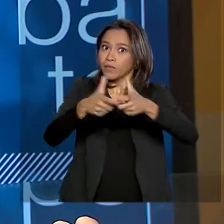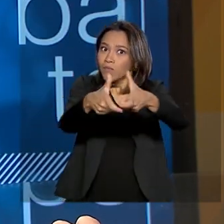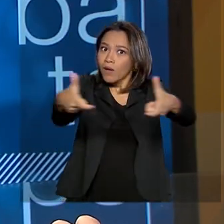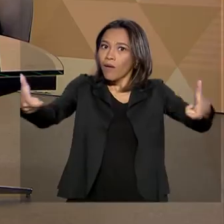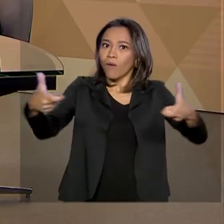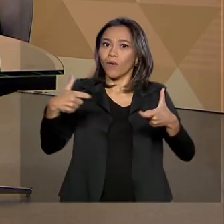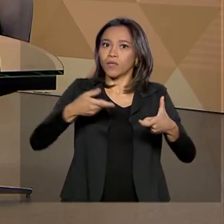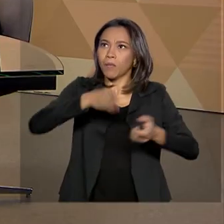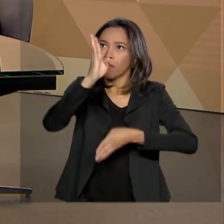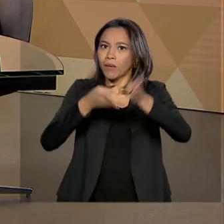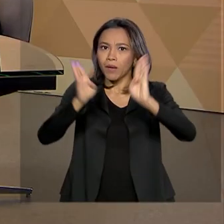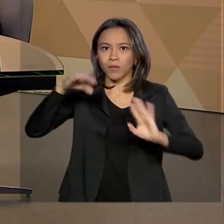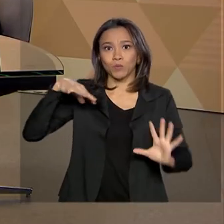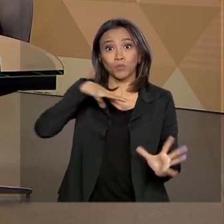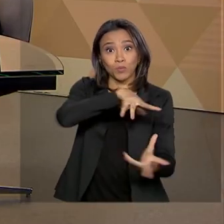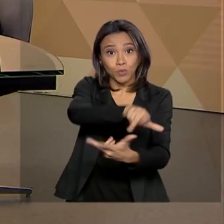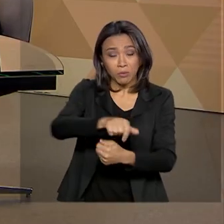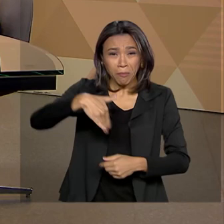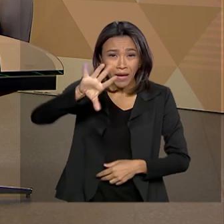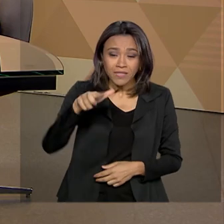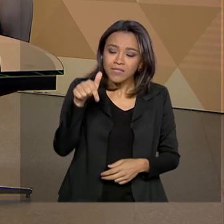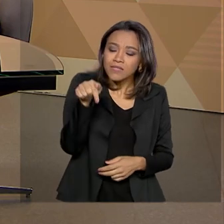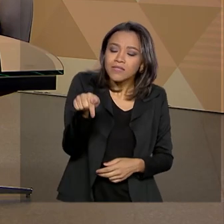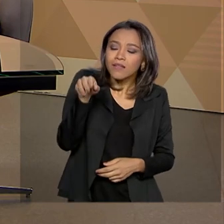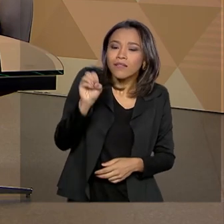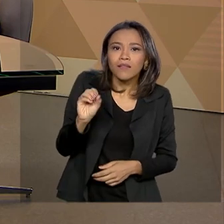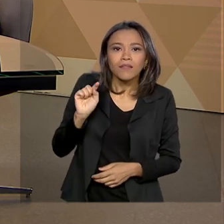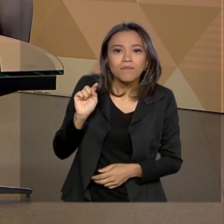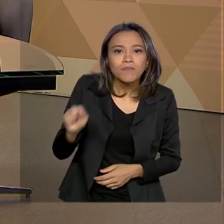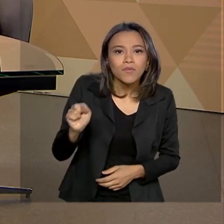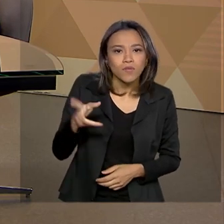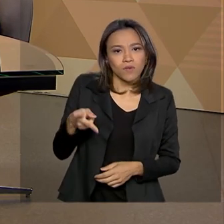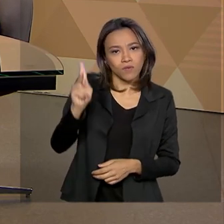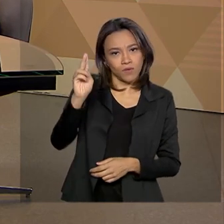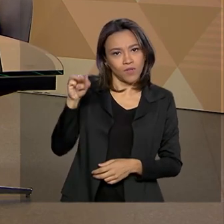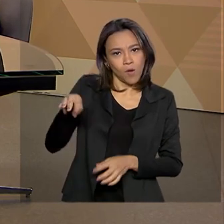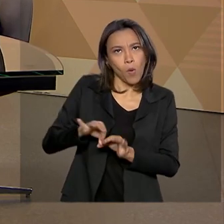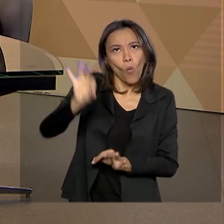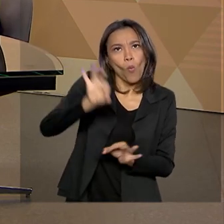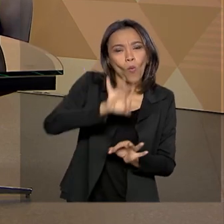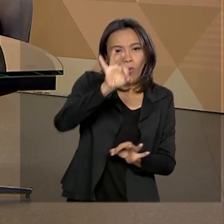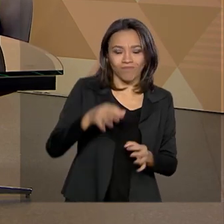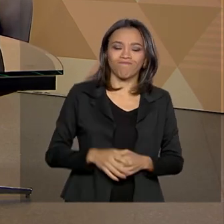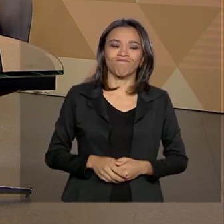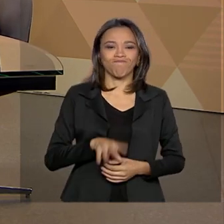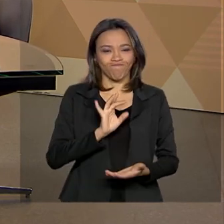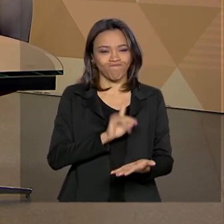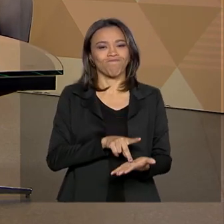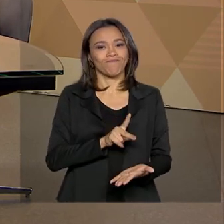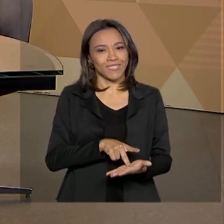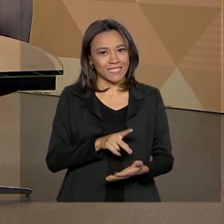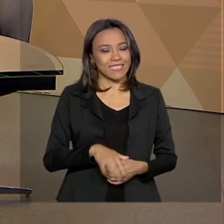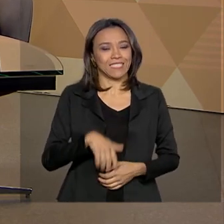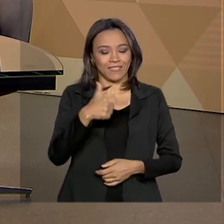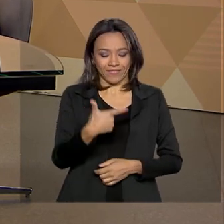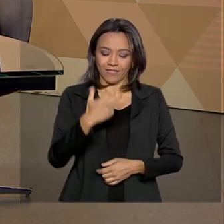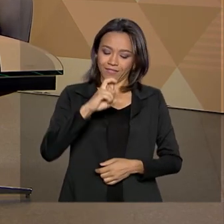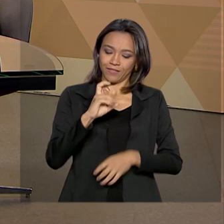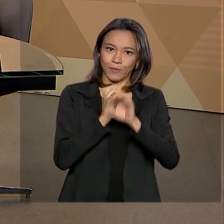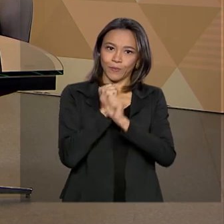do mundo? Só a malha rodoviária federal tem mais de 70 mil quilômetros de extensão. É verdade, Ana. 25 anos